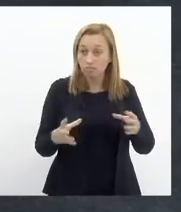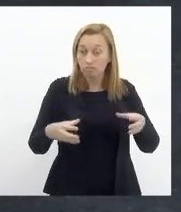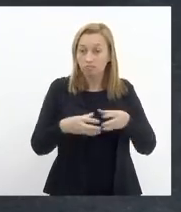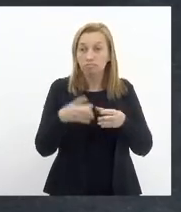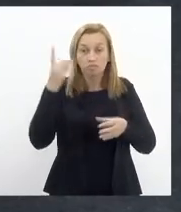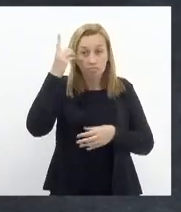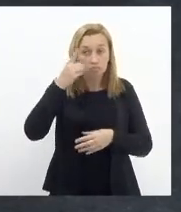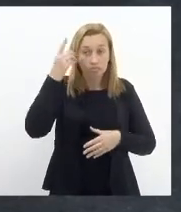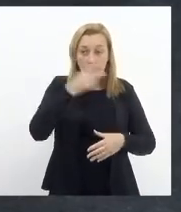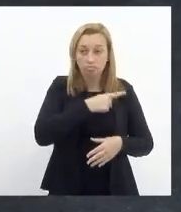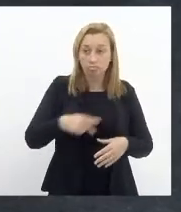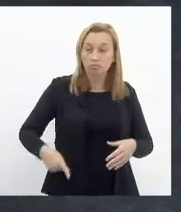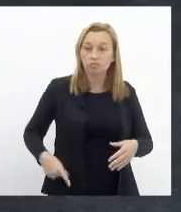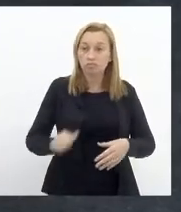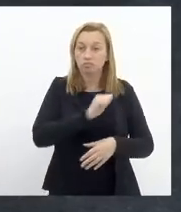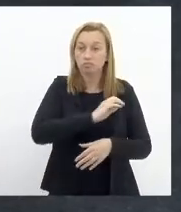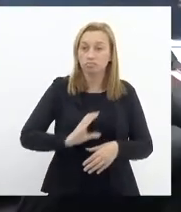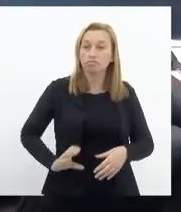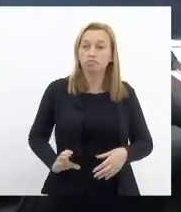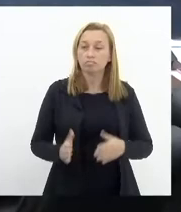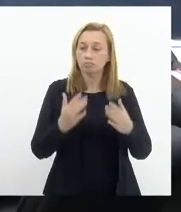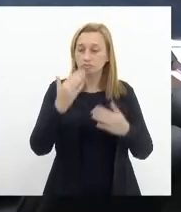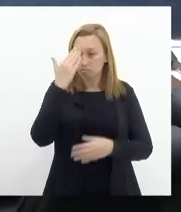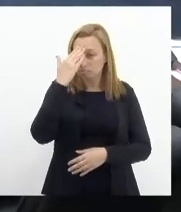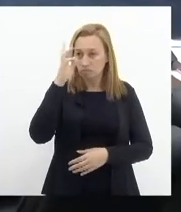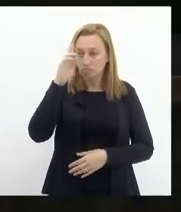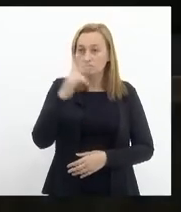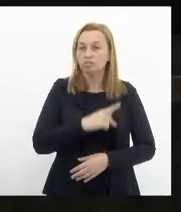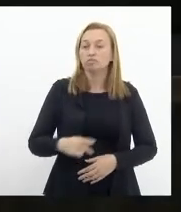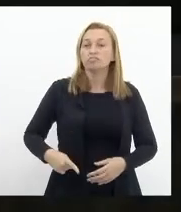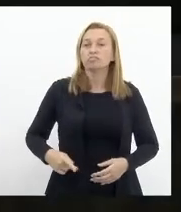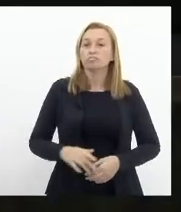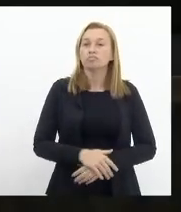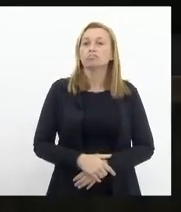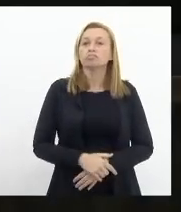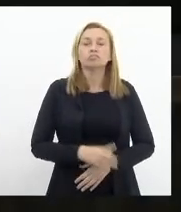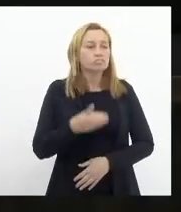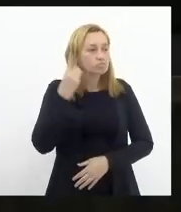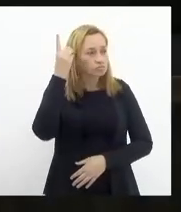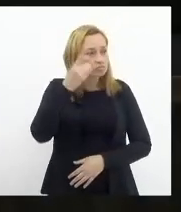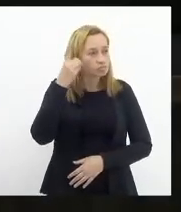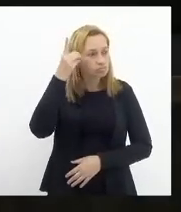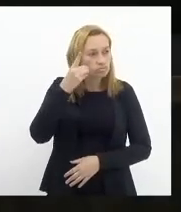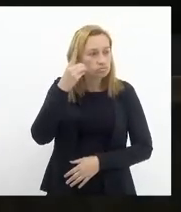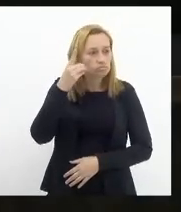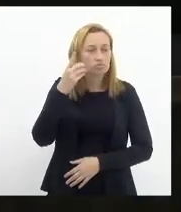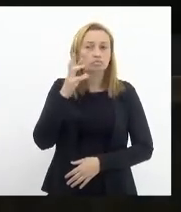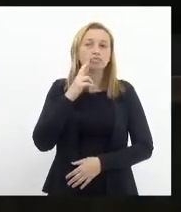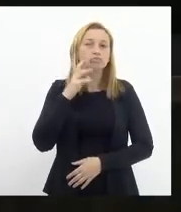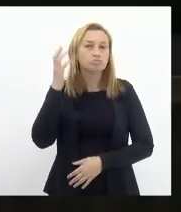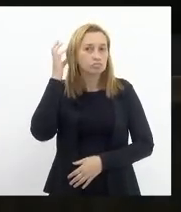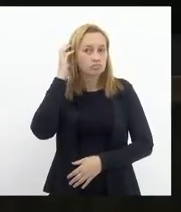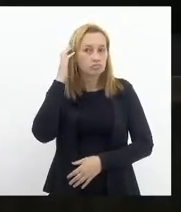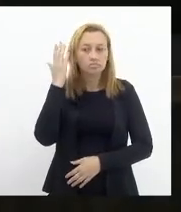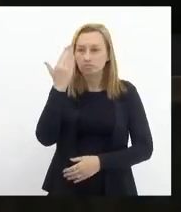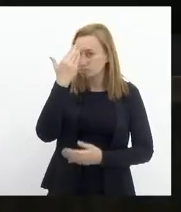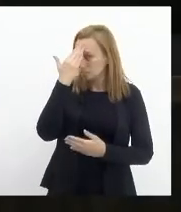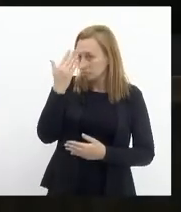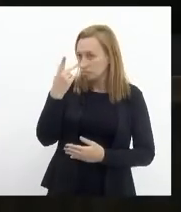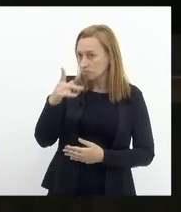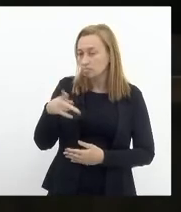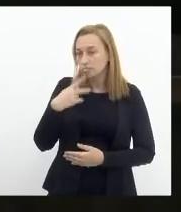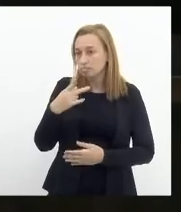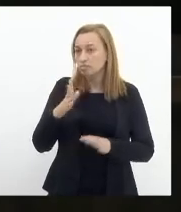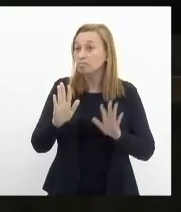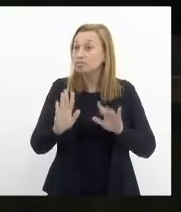André Siciliano muito obrigada senhor presidente Rosana Rosana Félix agradeço as palavras de vossa excelência